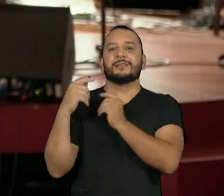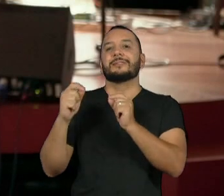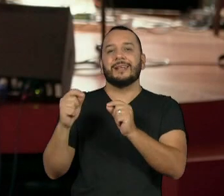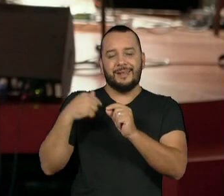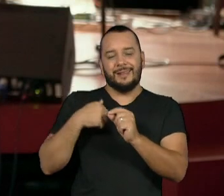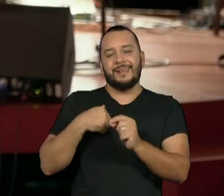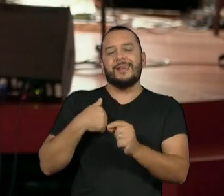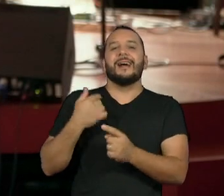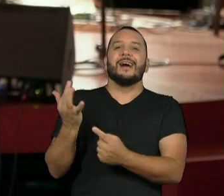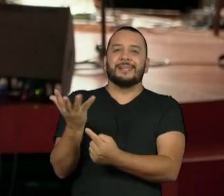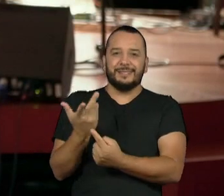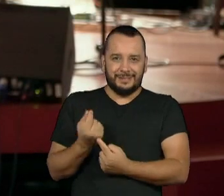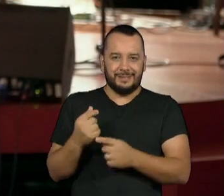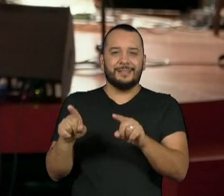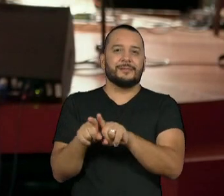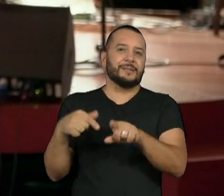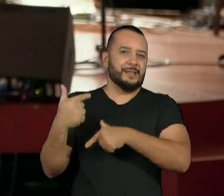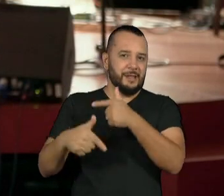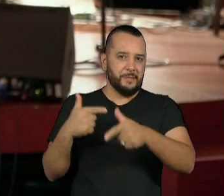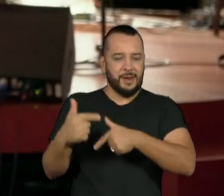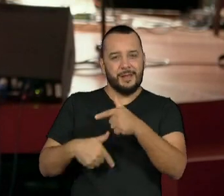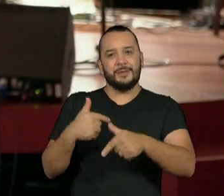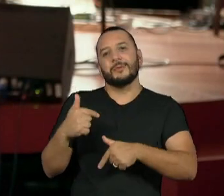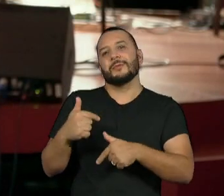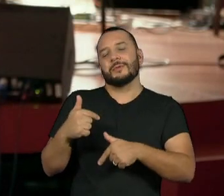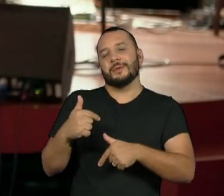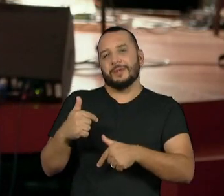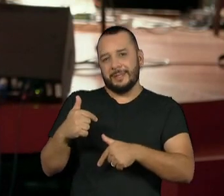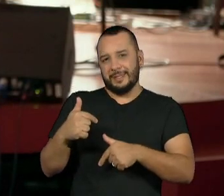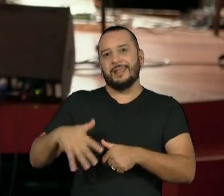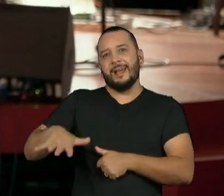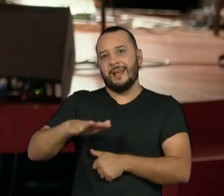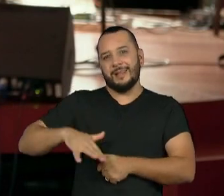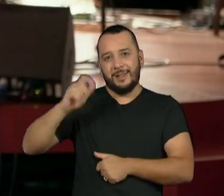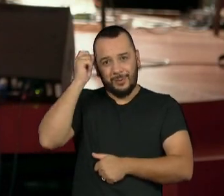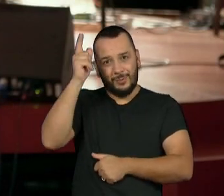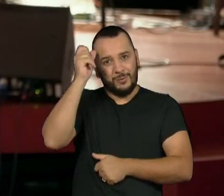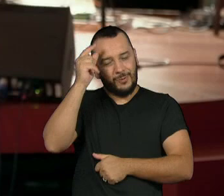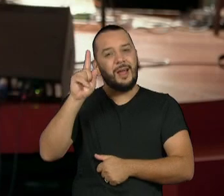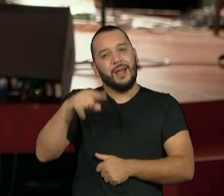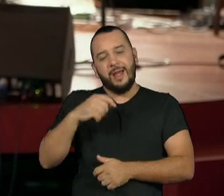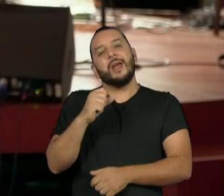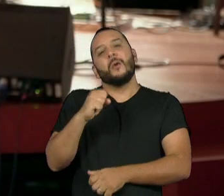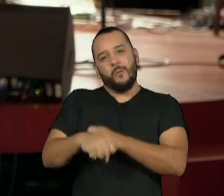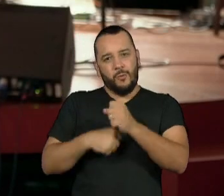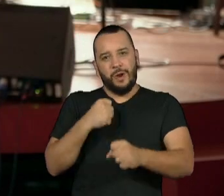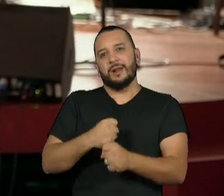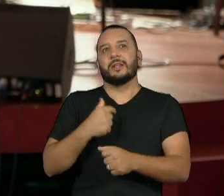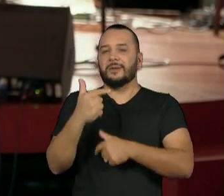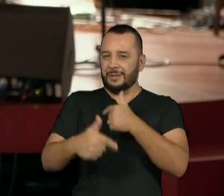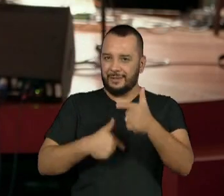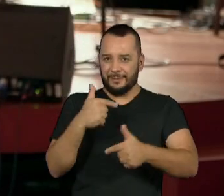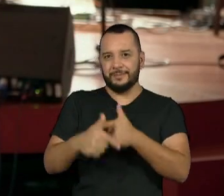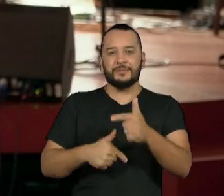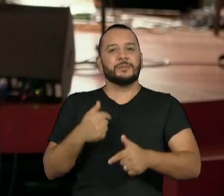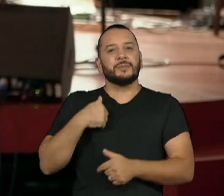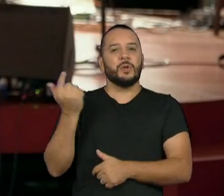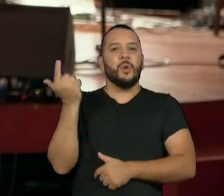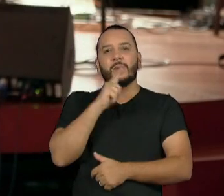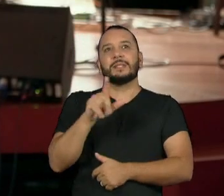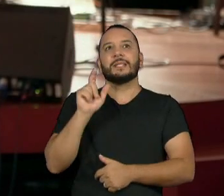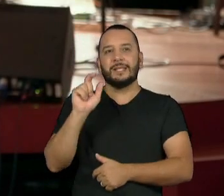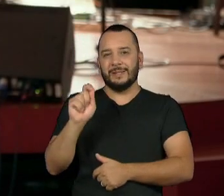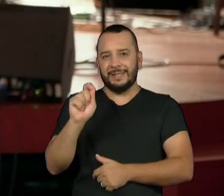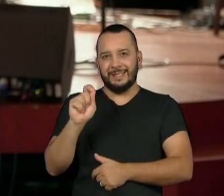enquanto trabalhadora da cultura. E é um ano aonde tudo eu vou trabalhar muito pra que a gente derrube a